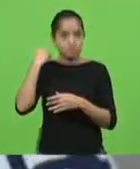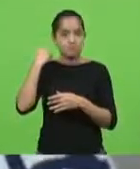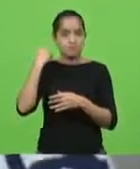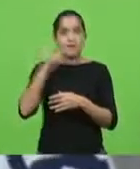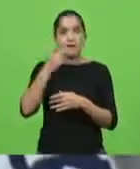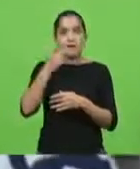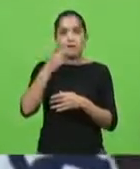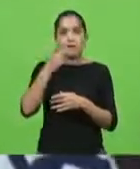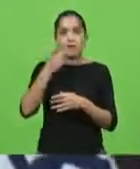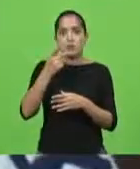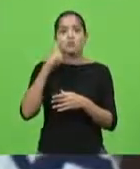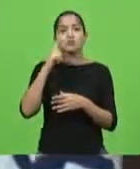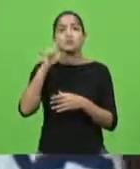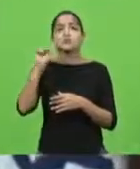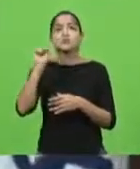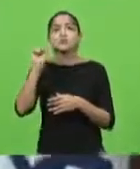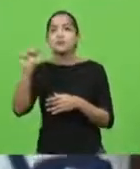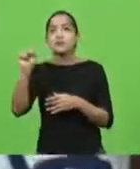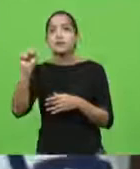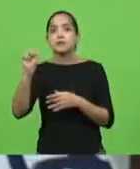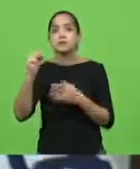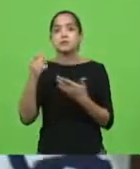sucesso não é quanto